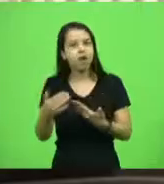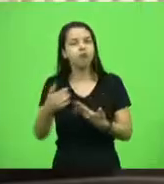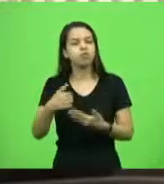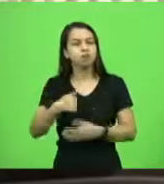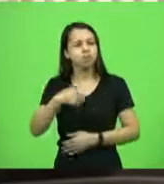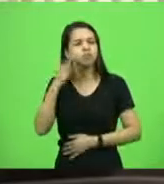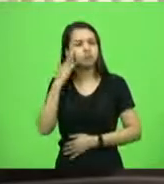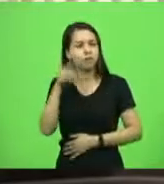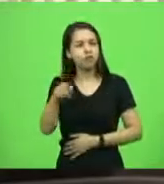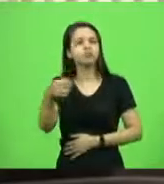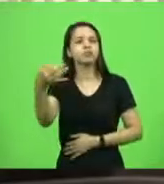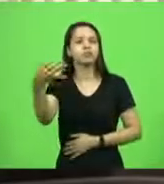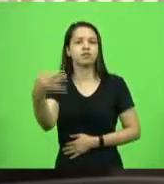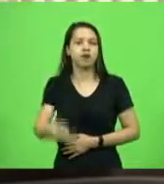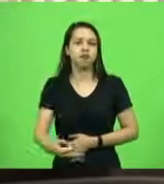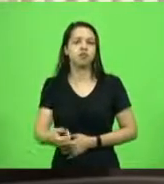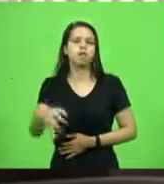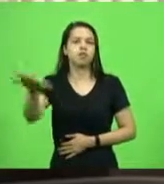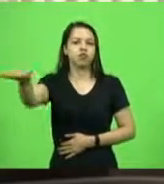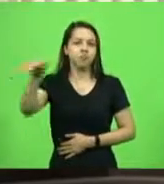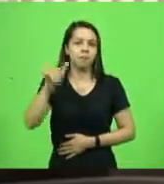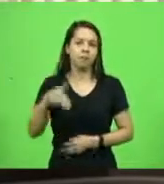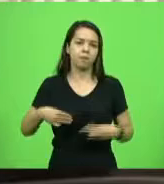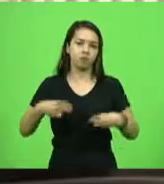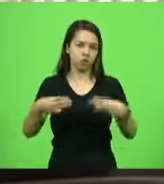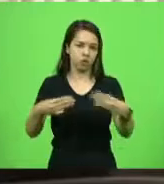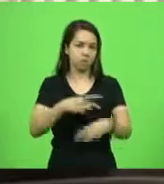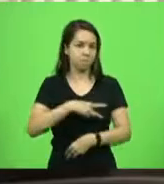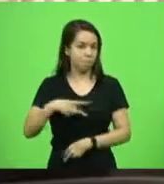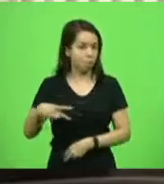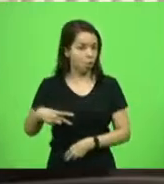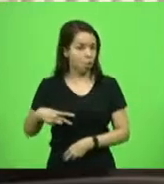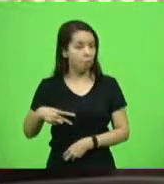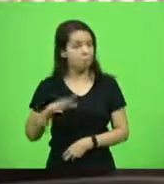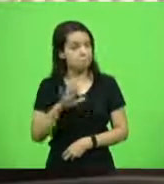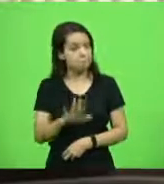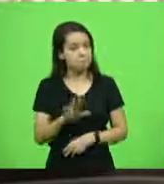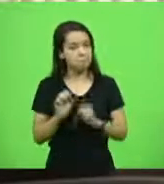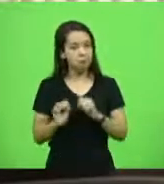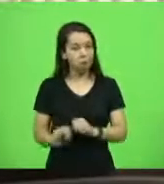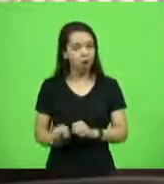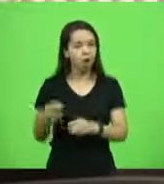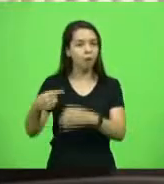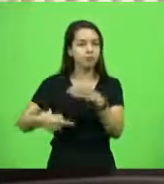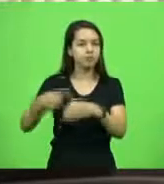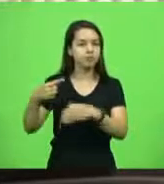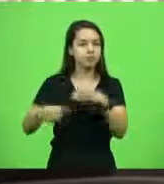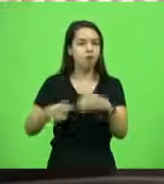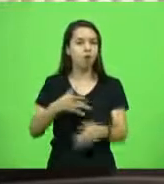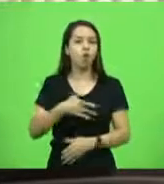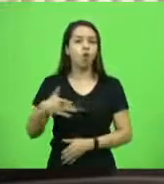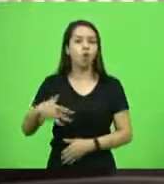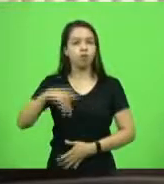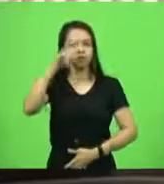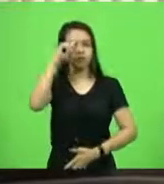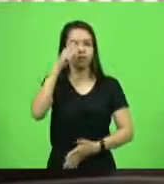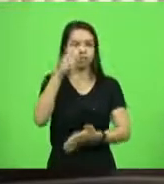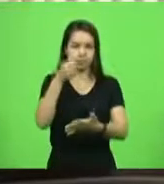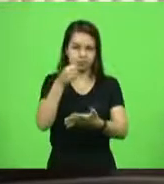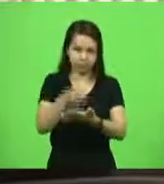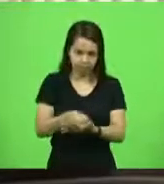quando disse para envolver também o Ministério Público, mas isso poderia ser uma decisão já da Comissão de Saúde logo depois dessa acariação